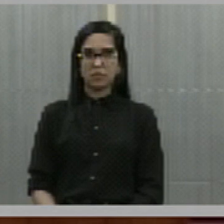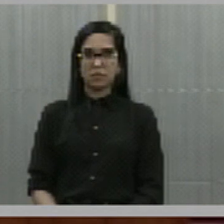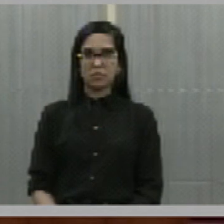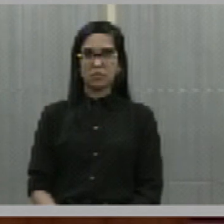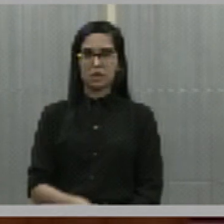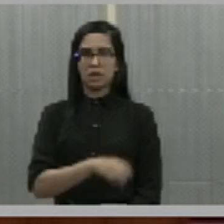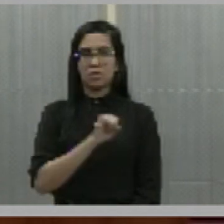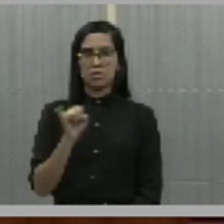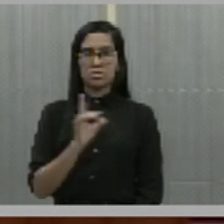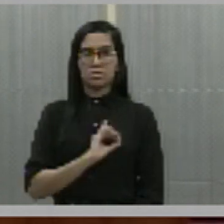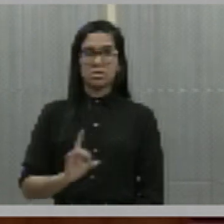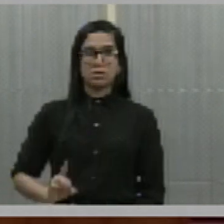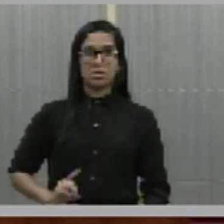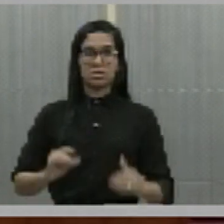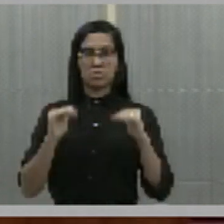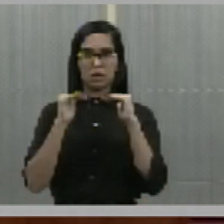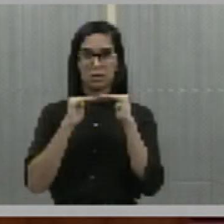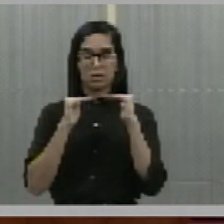Em discussão, ata.